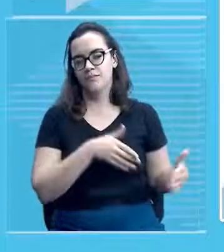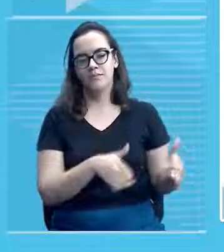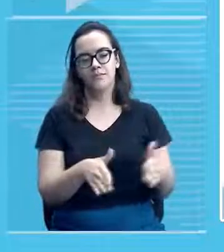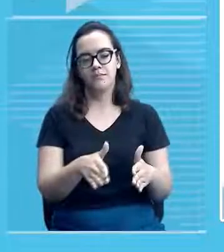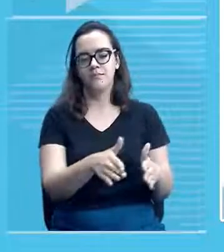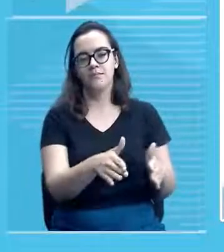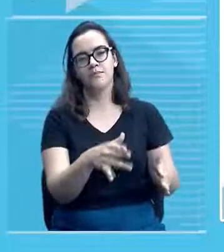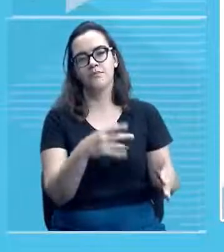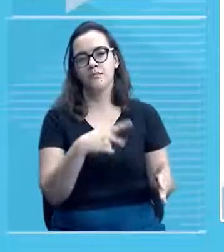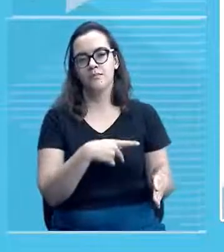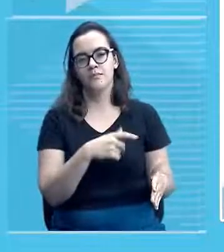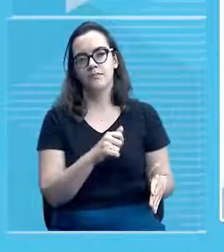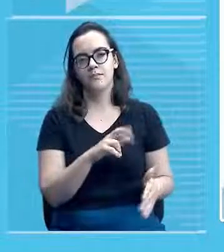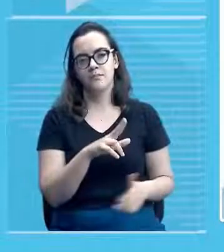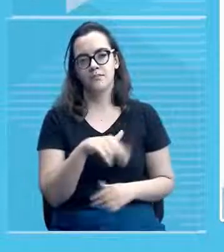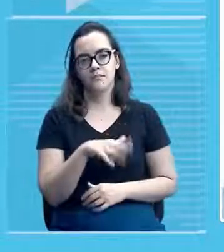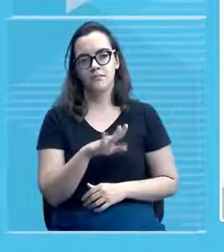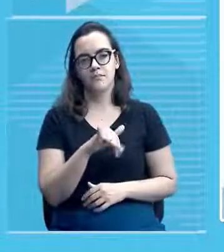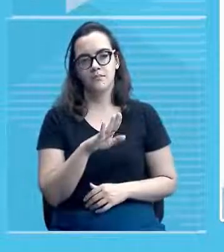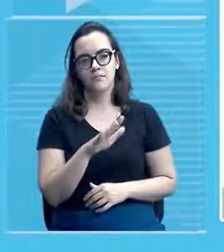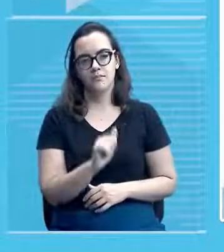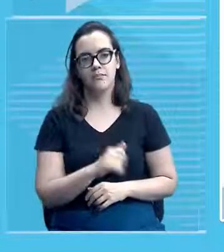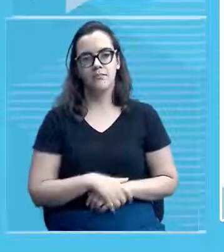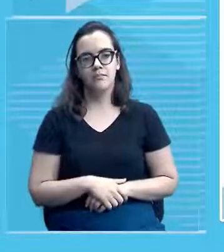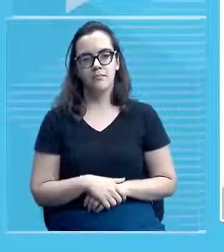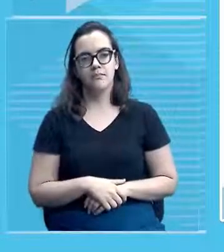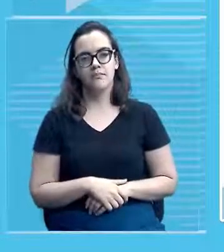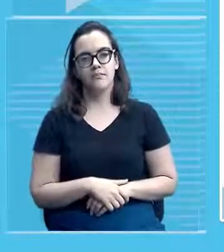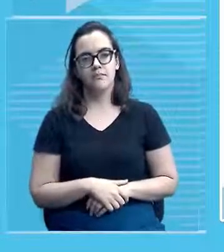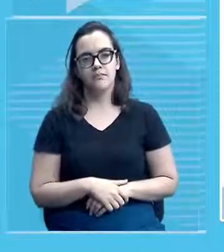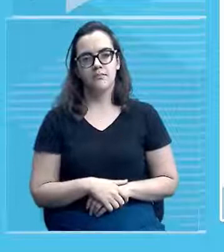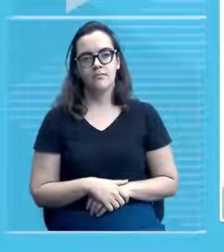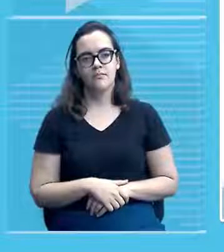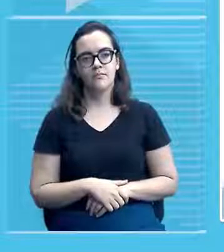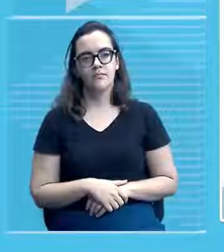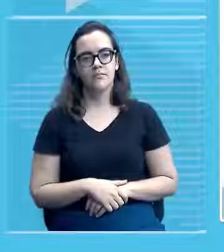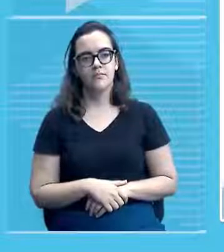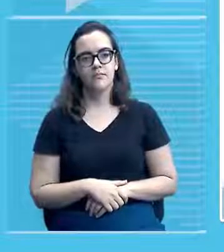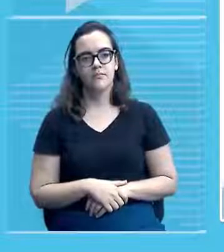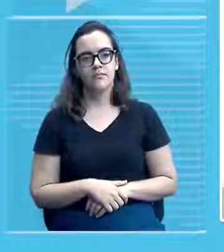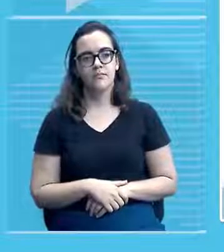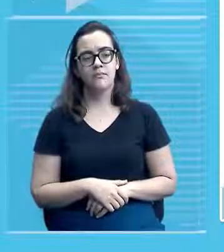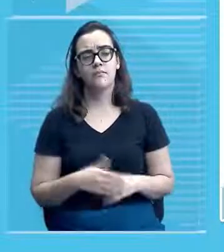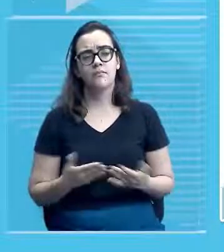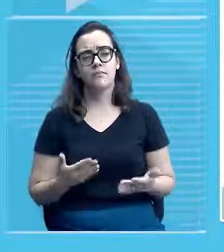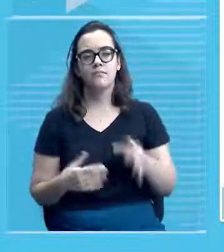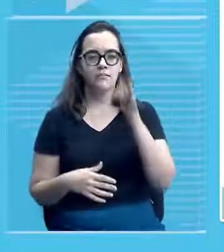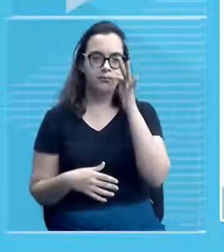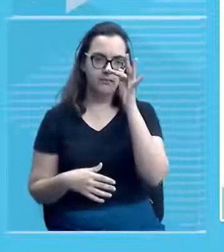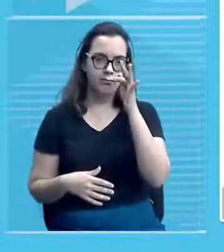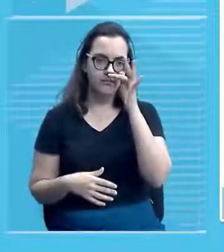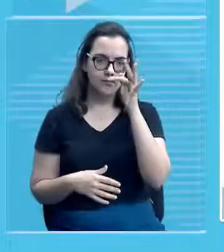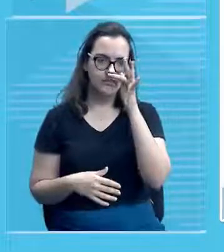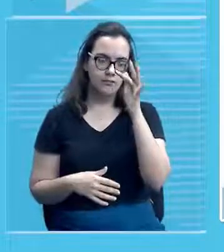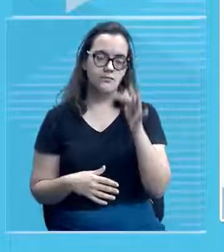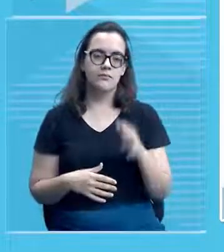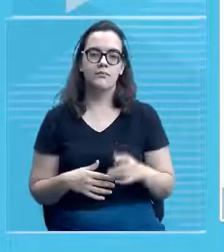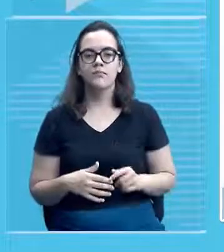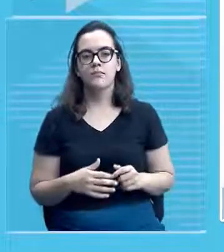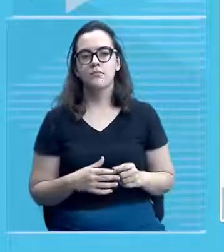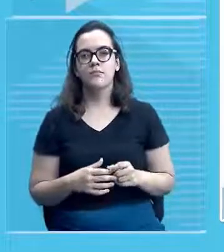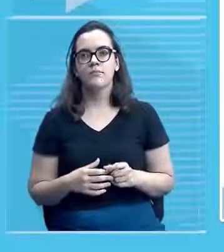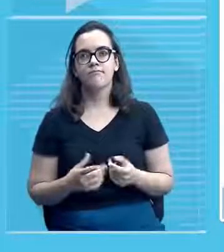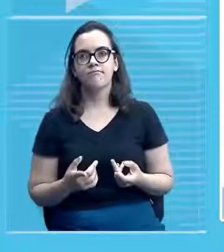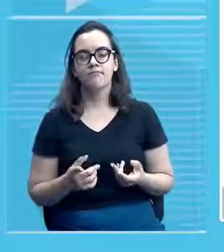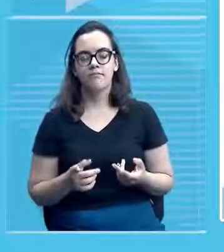uma das maiores cidades do nosso estado né? só fica atrás em termos de população Floriano só fica Floriano só fica atrás mesmo de